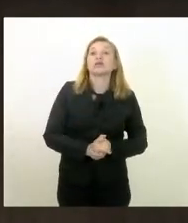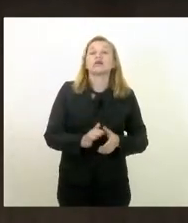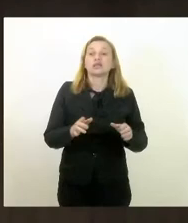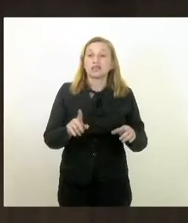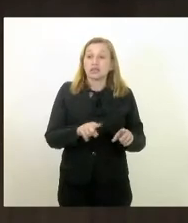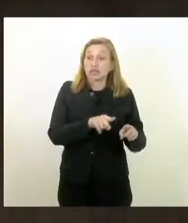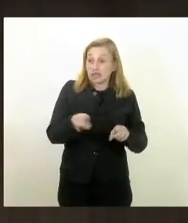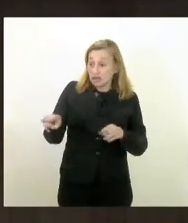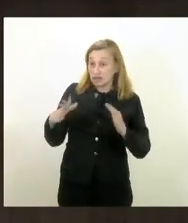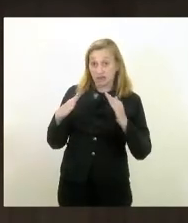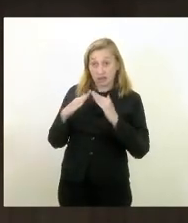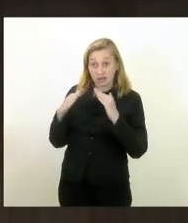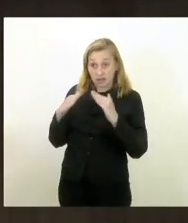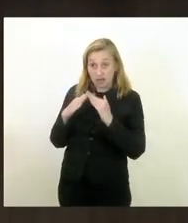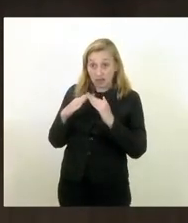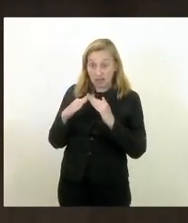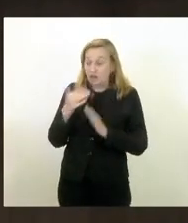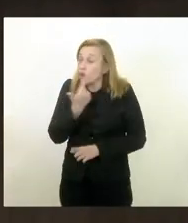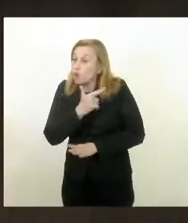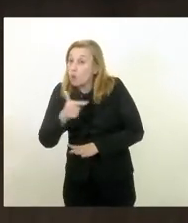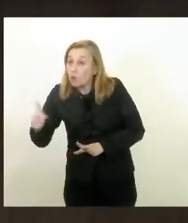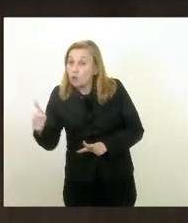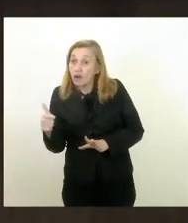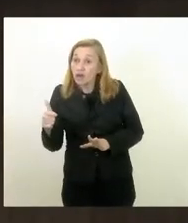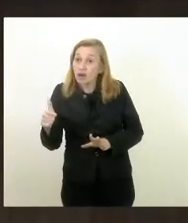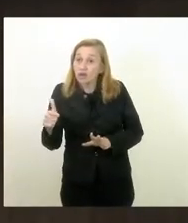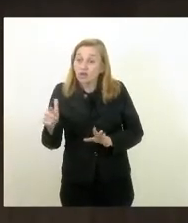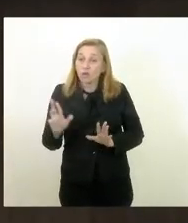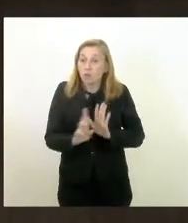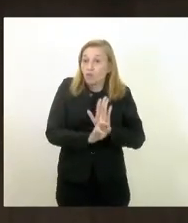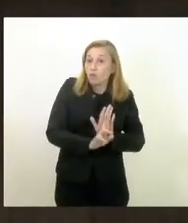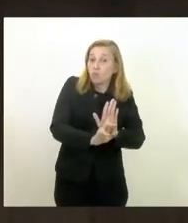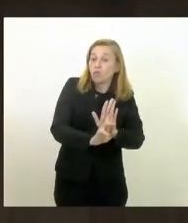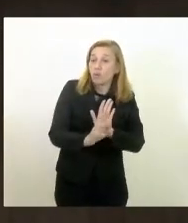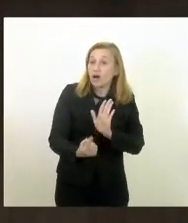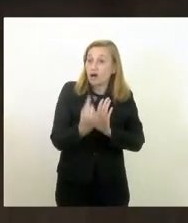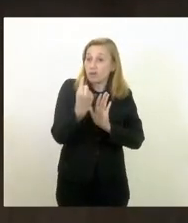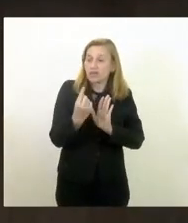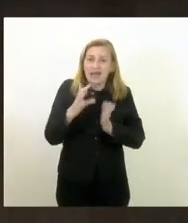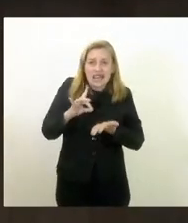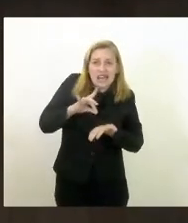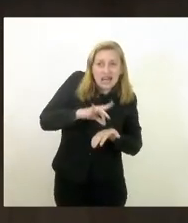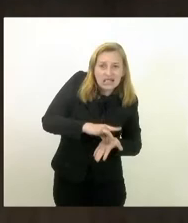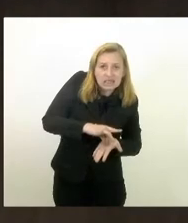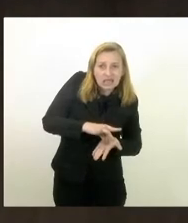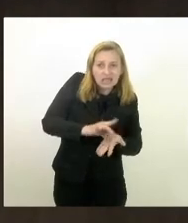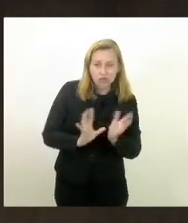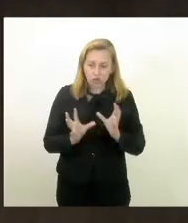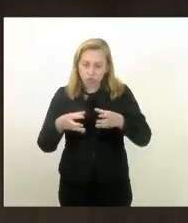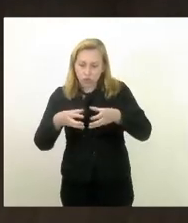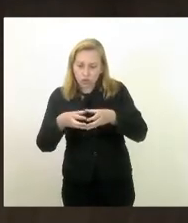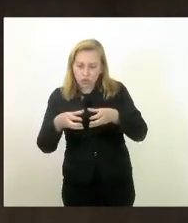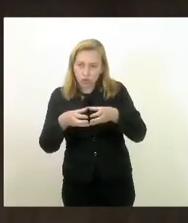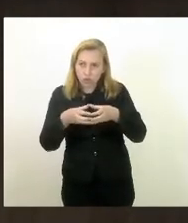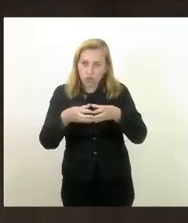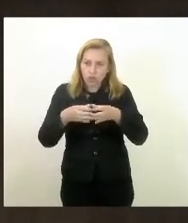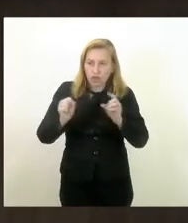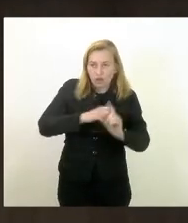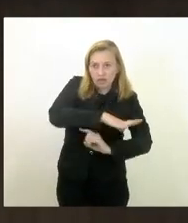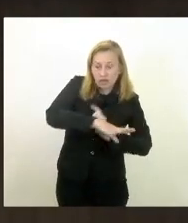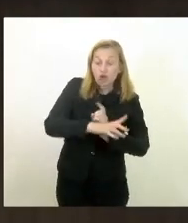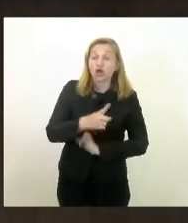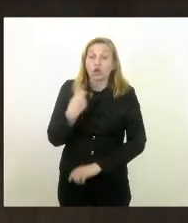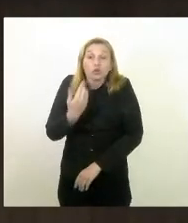essas casas ainda não tenha uma representação real do conjunto da sociedade nós